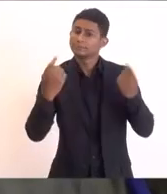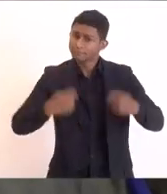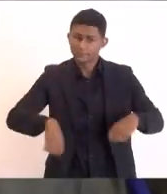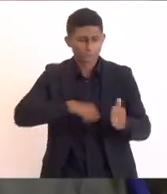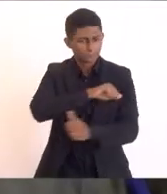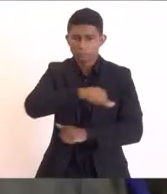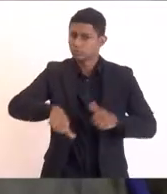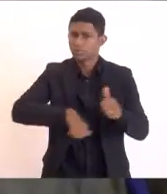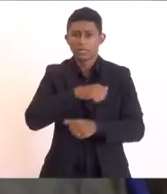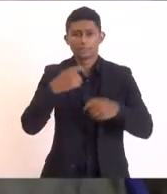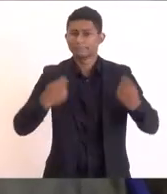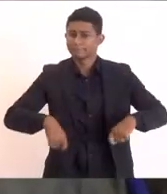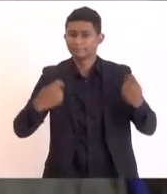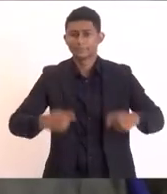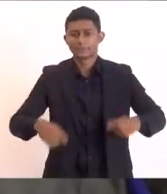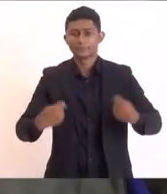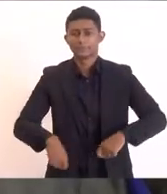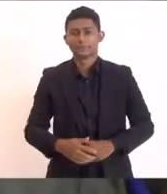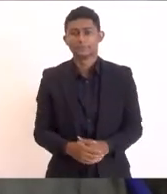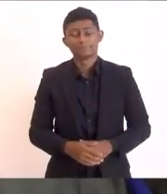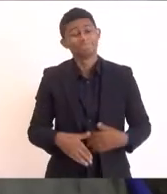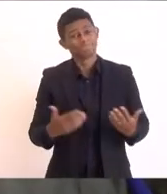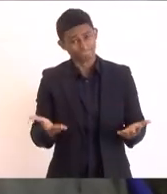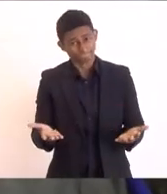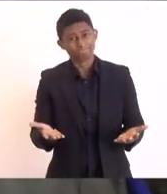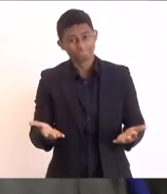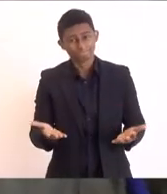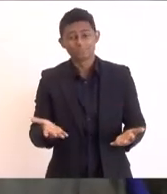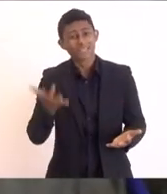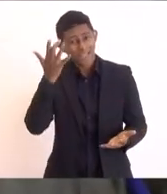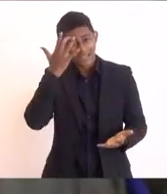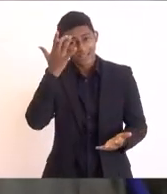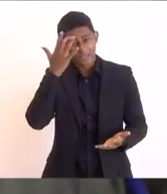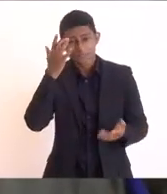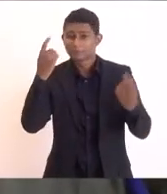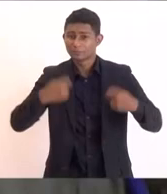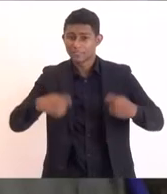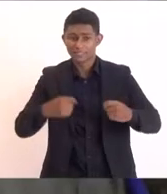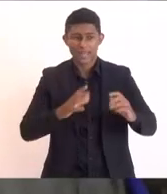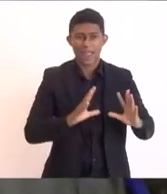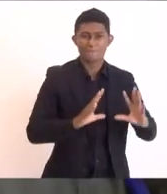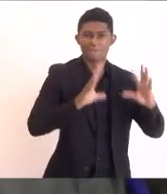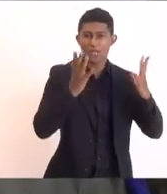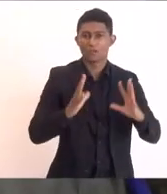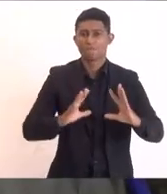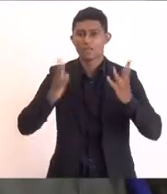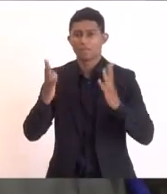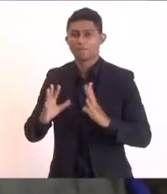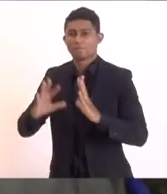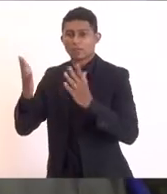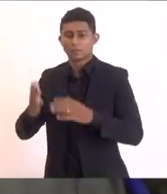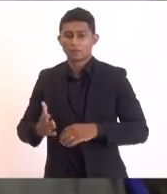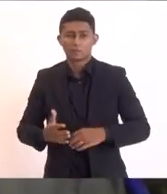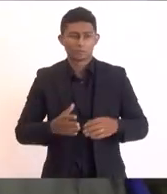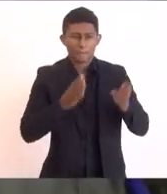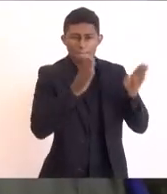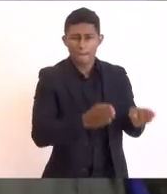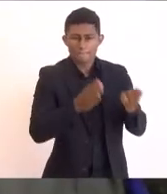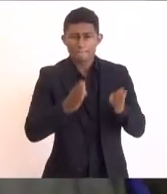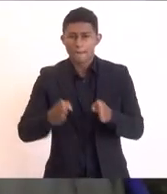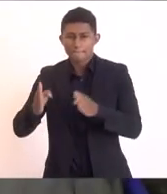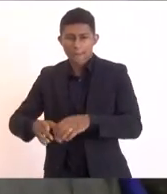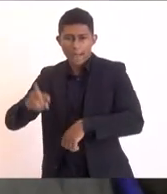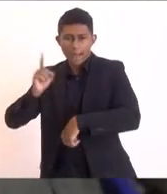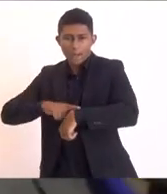do ponto de vista de um ciclo virtuoso e aí a partir disso acho que tem que ter calendário de eventos precisa ter uma série de investimentos que